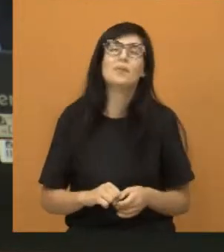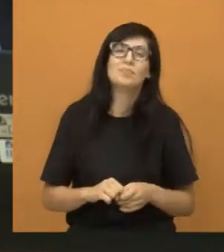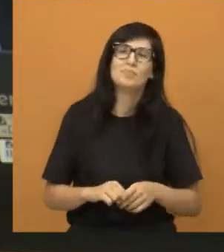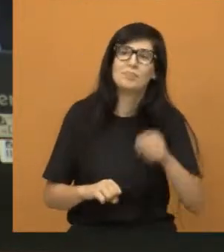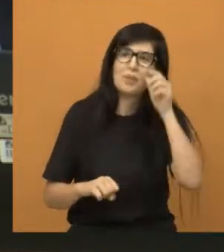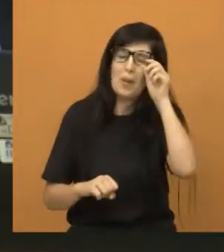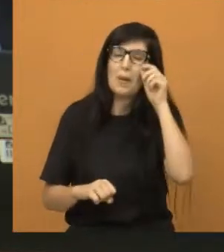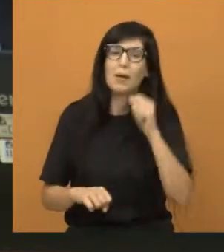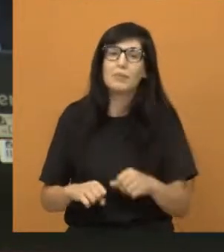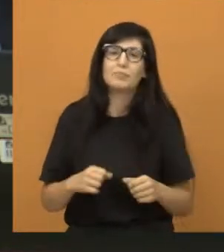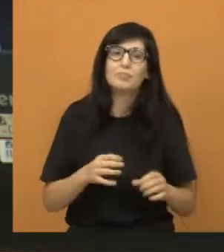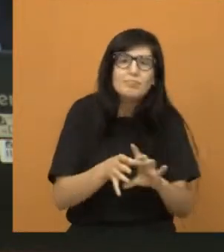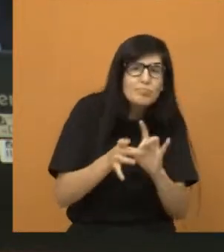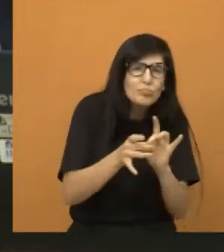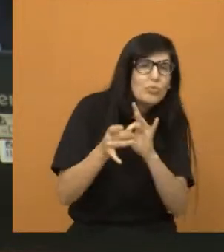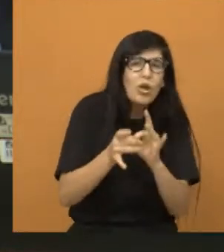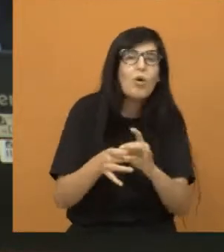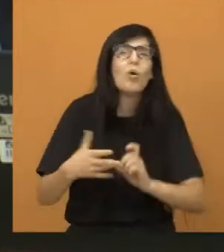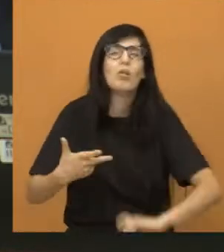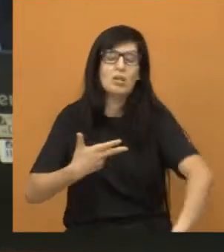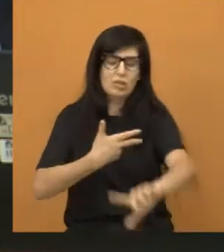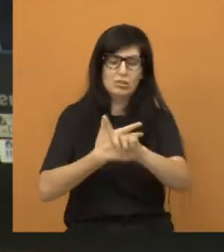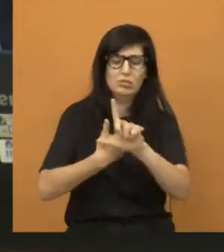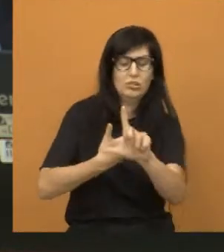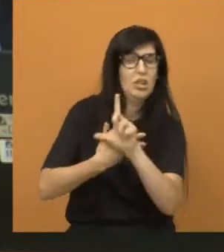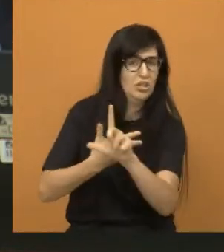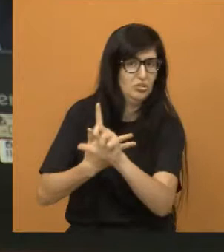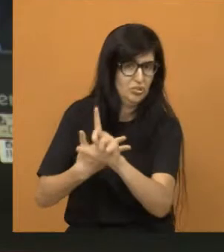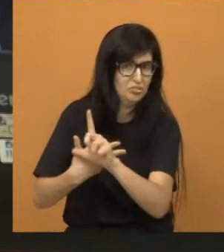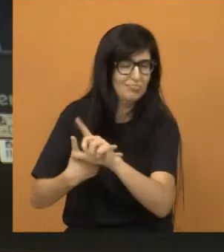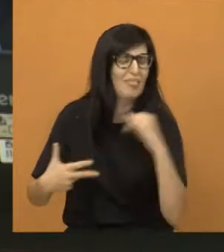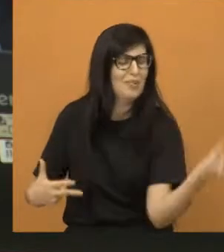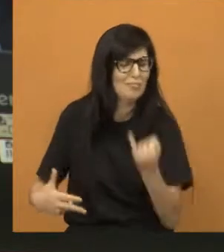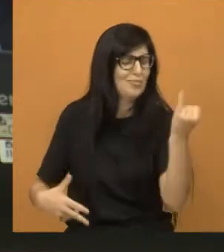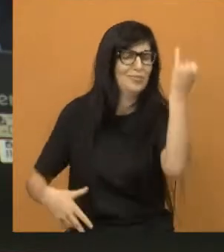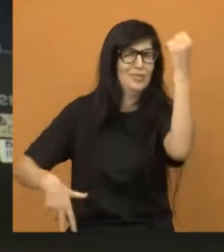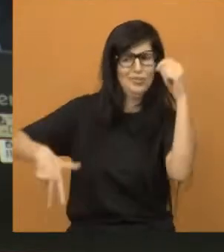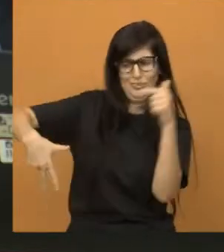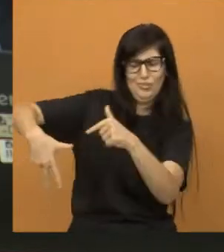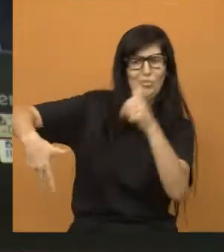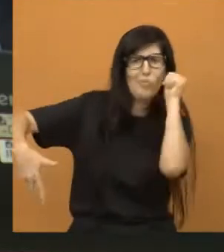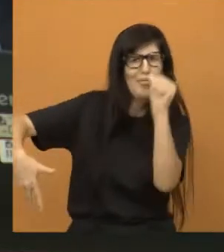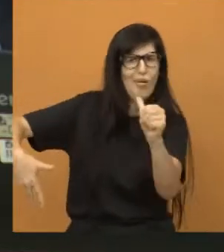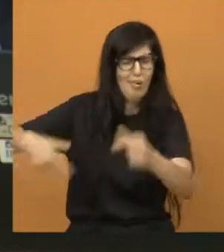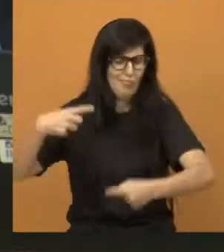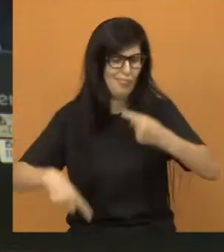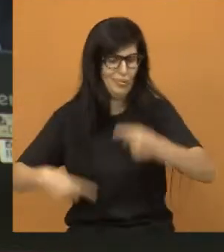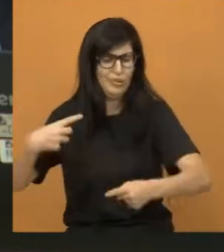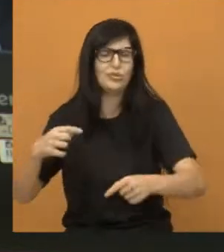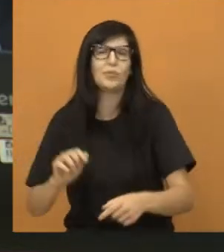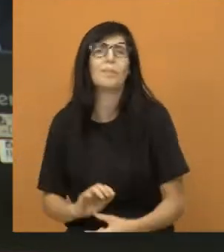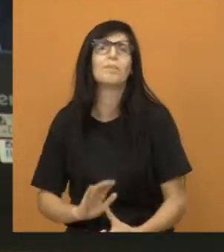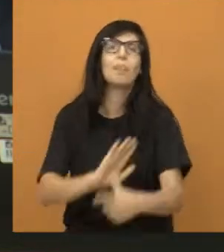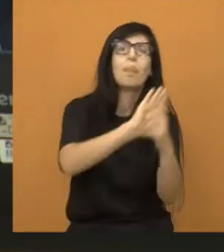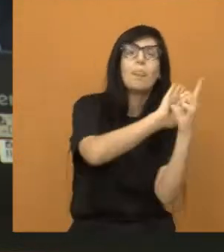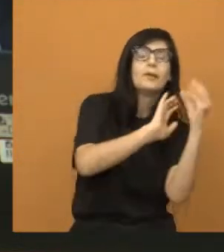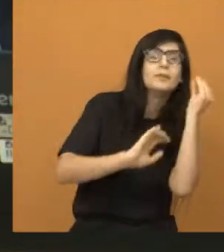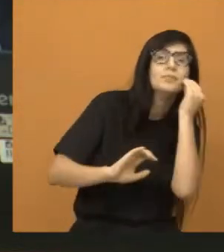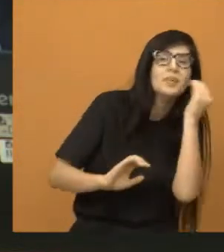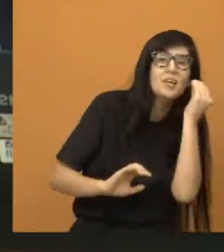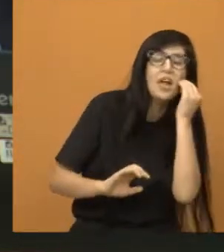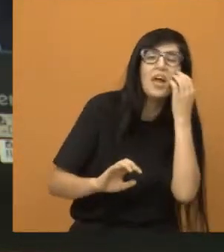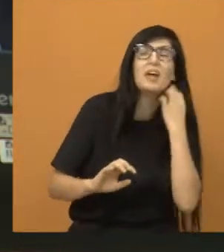mulher da Casa Legislativa e estar fazendo isso, porque nós tivemos já uma roda de conversa interessante que a Casa proporcionou,